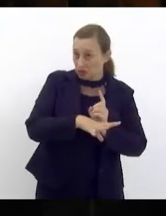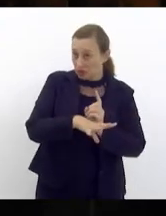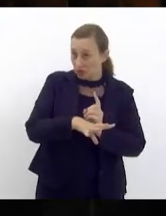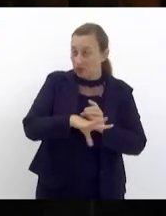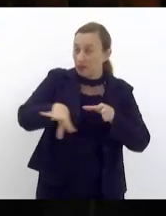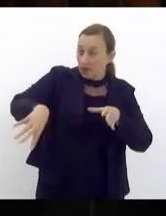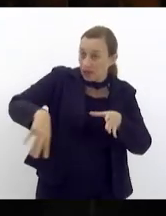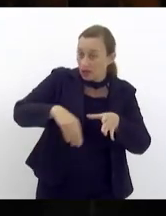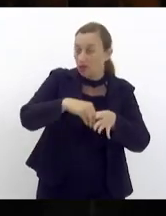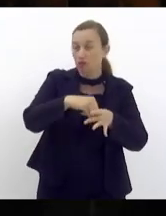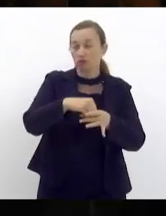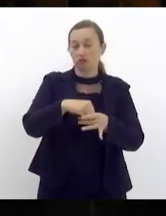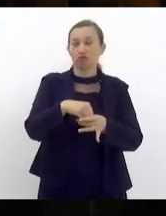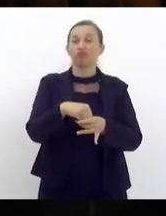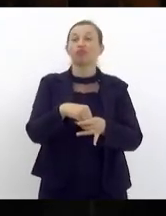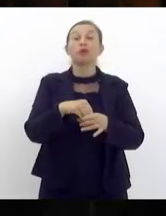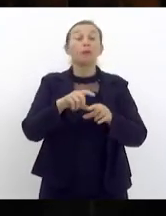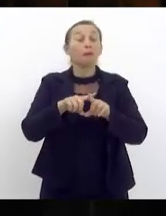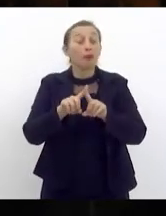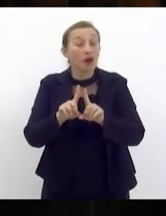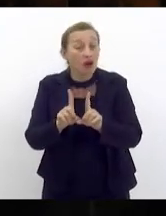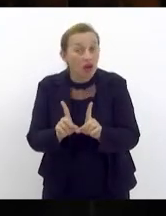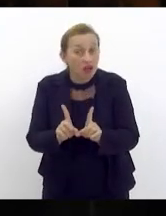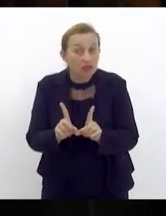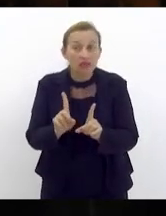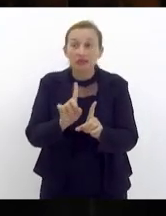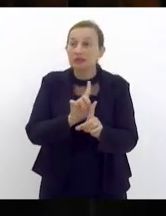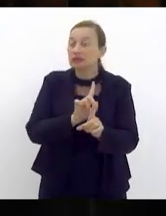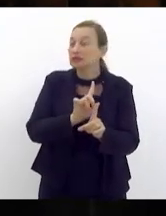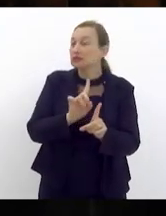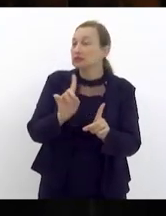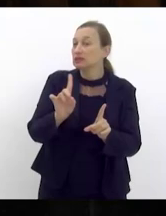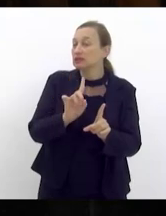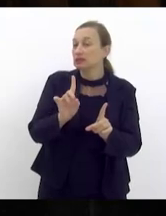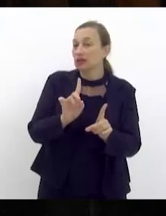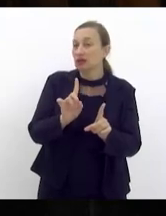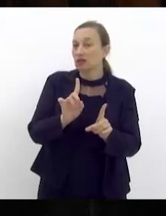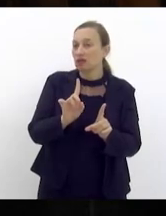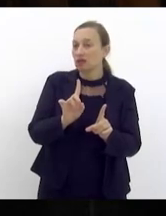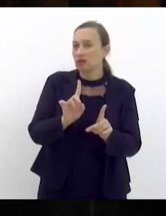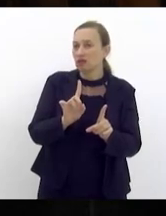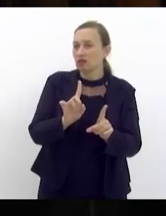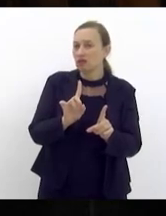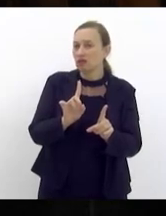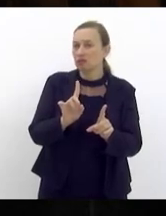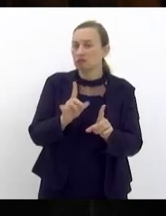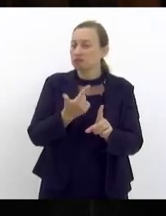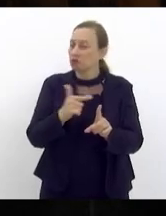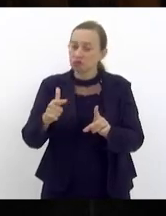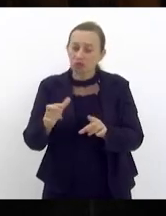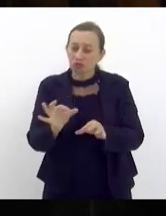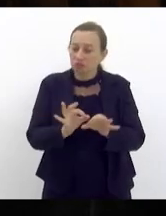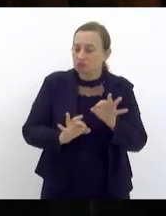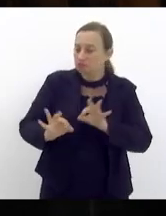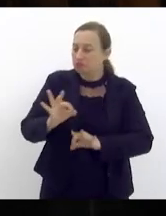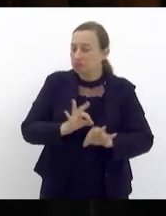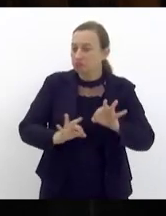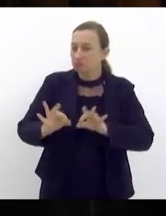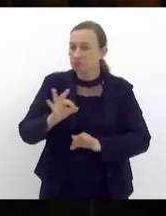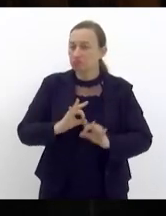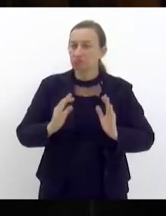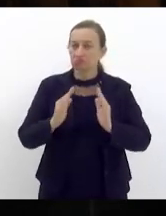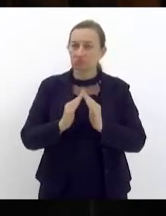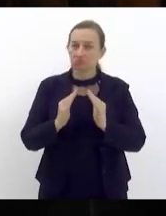implementado mas não é feito qualquer tipo de planejamento habitacional